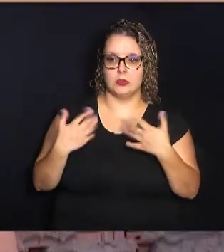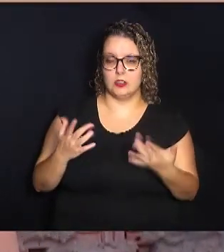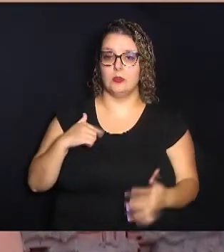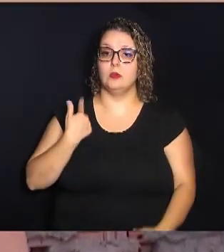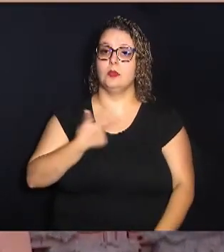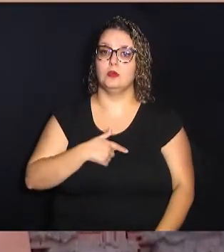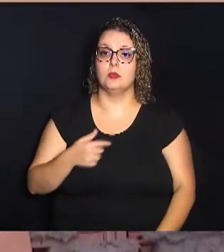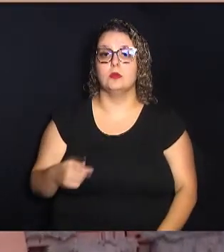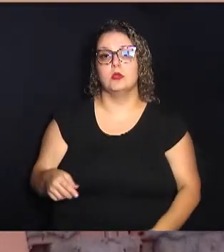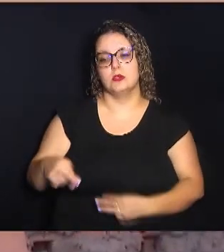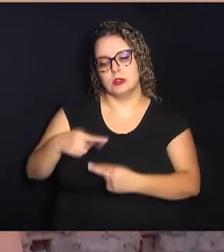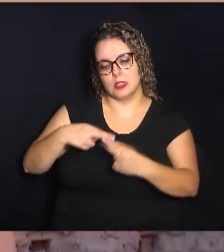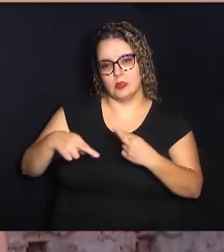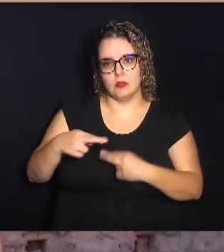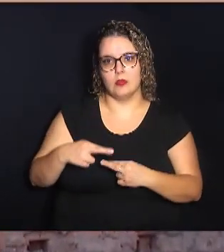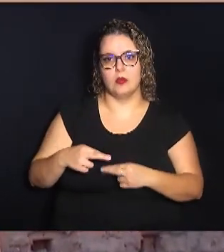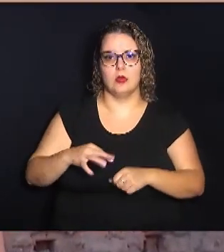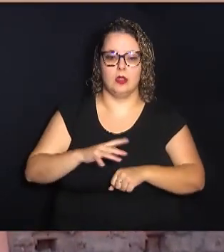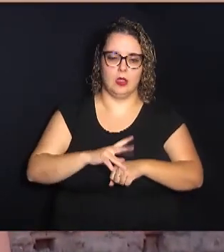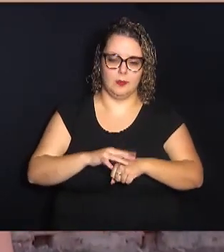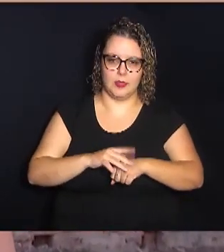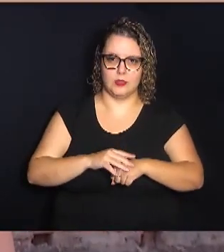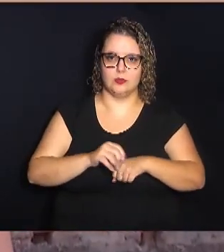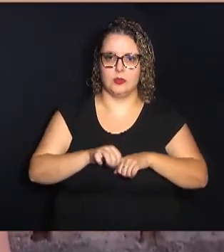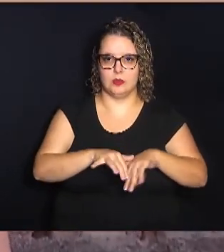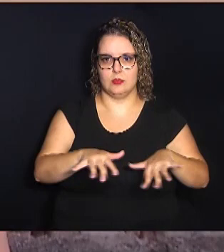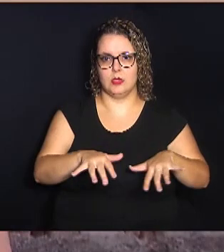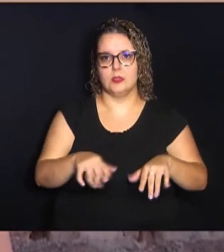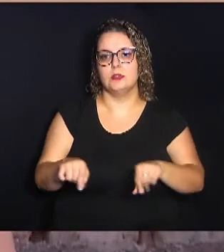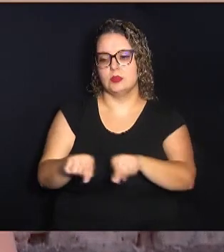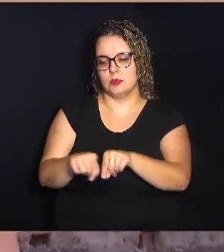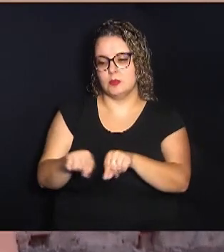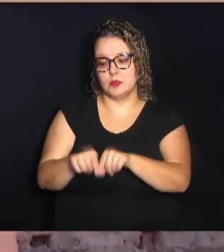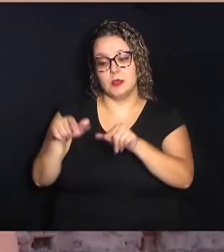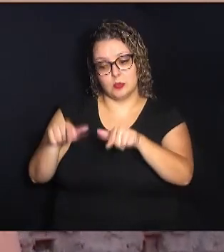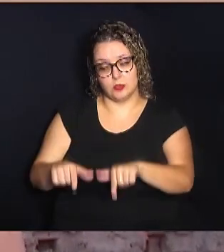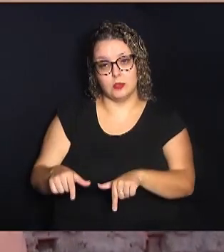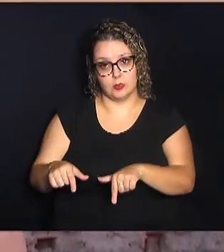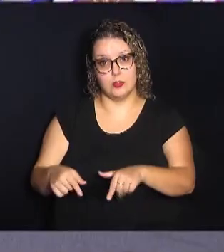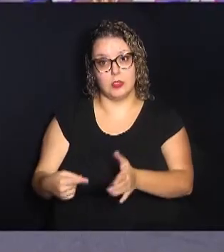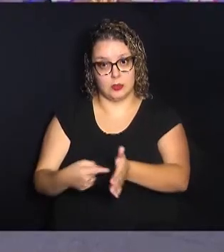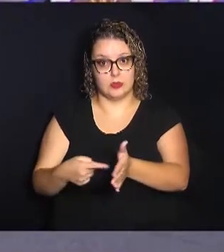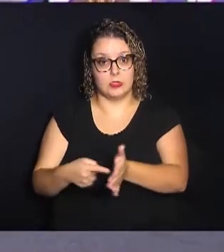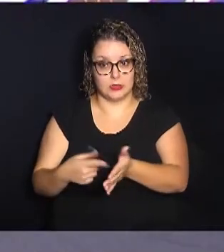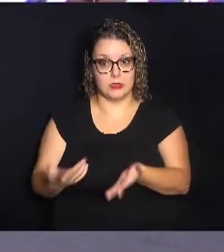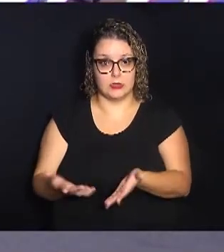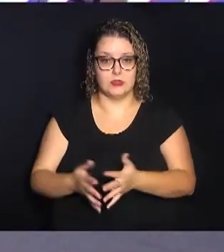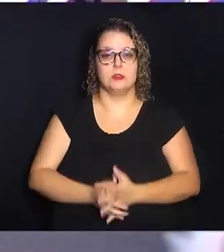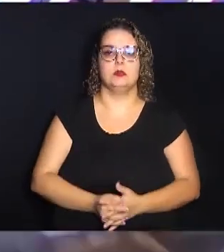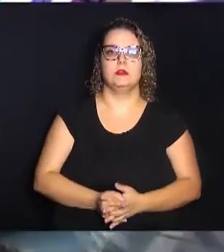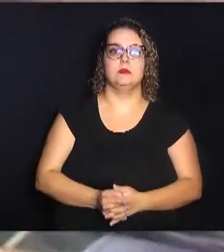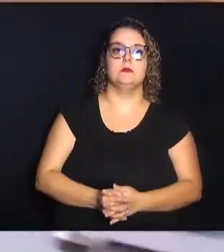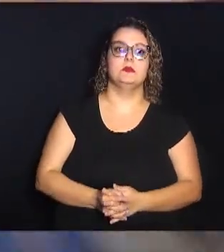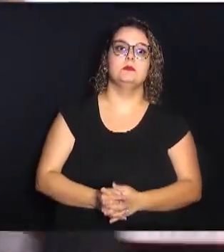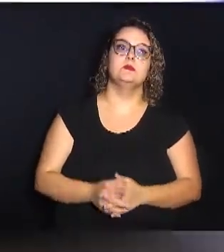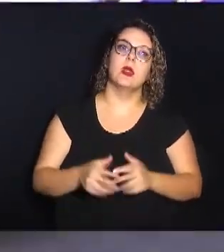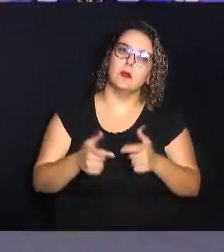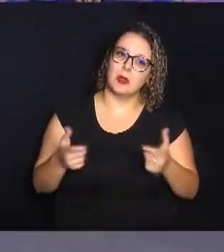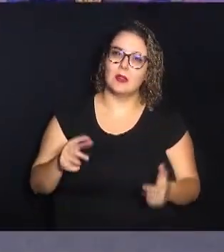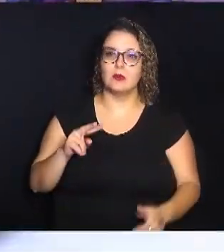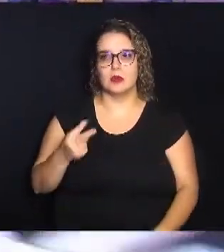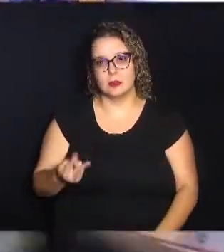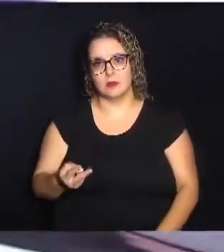associa, né, a questão epidemiológica com a localização daquele imóvel que veio à solicitação. Na maioria das vezes, as